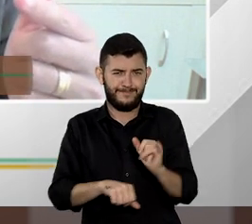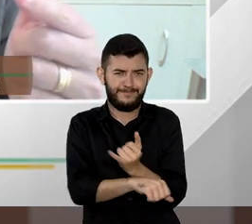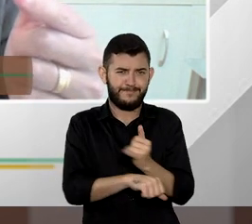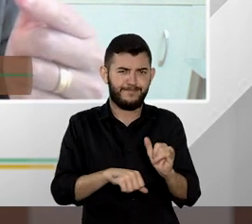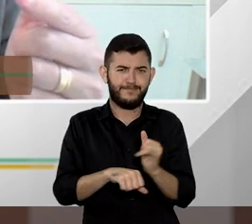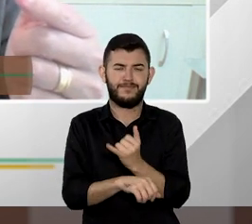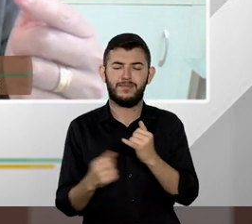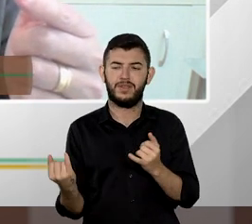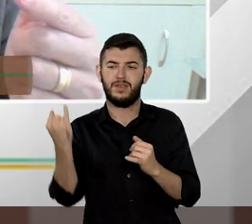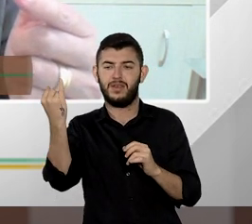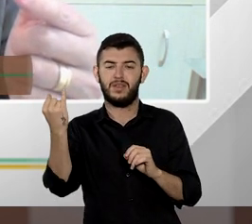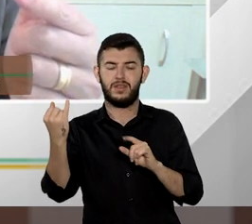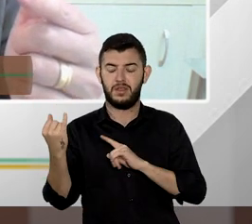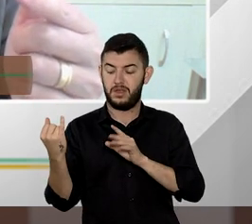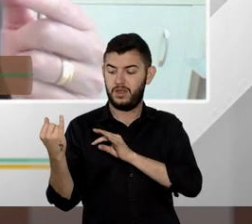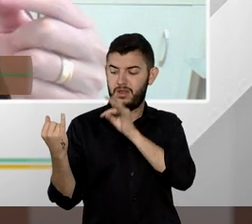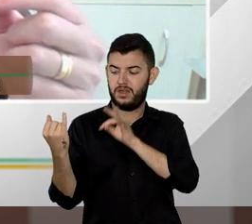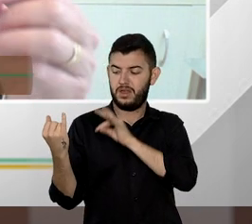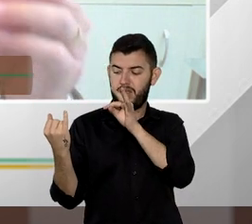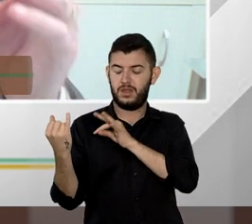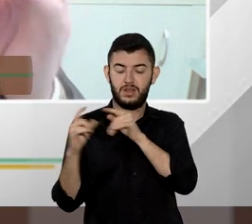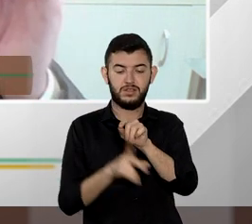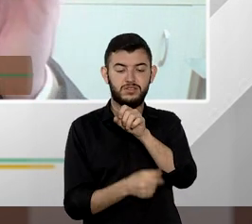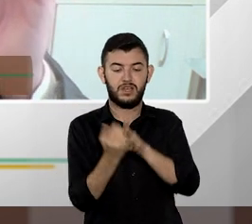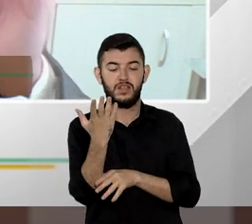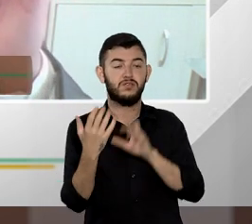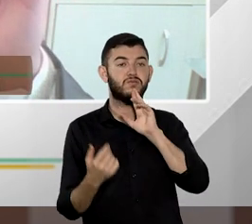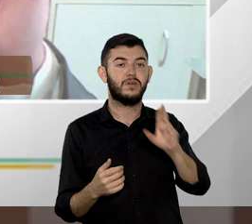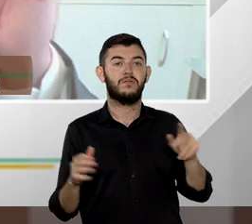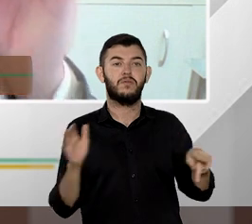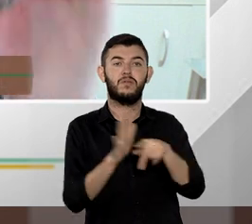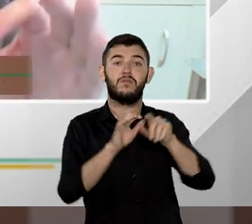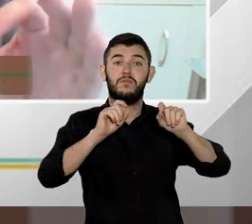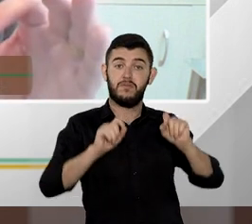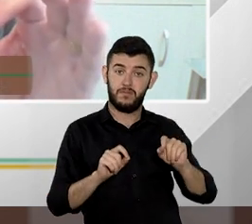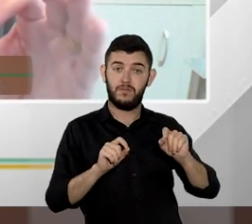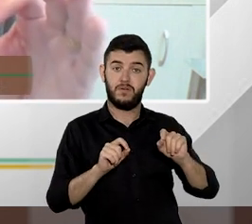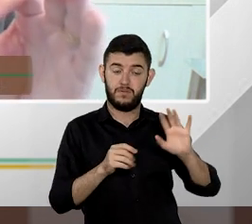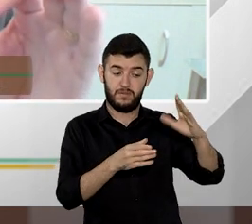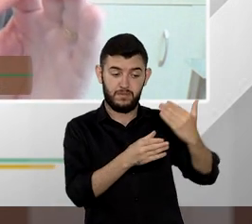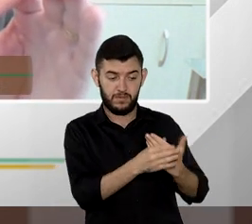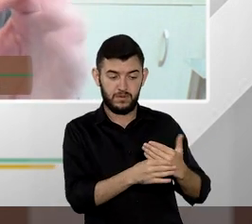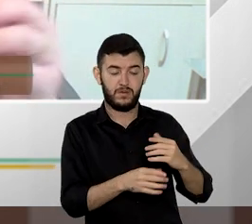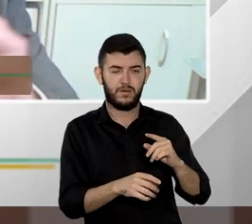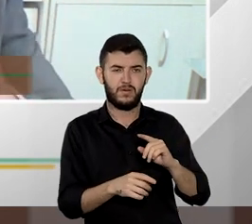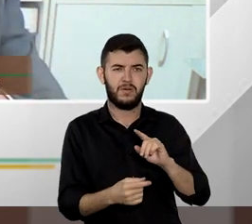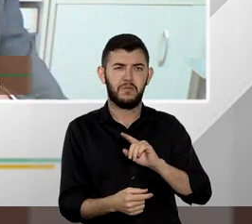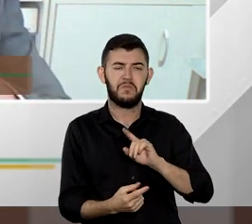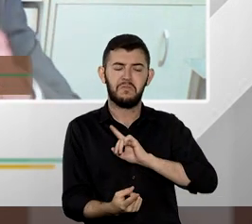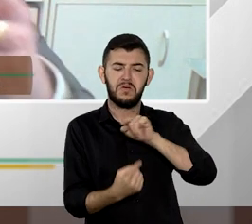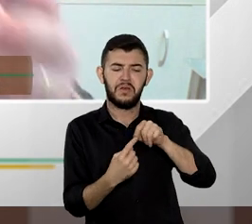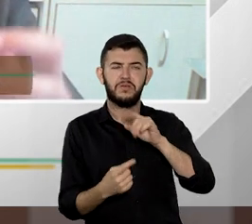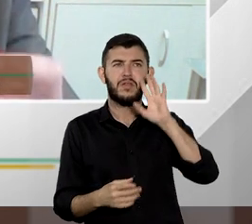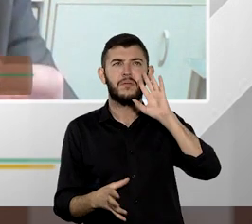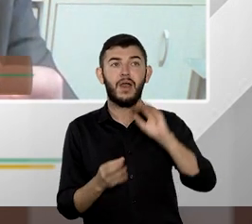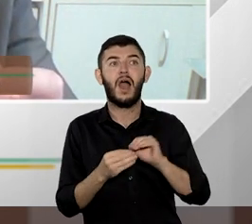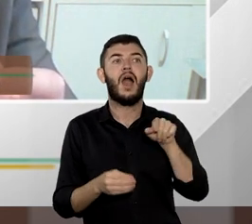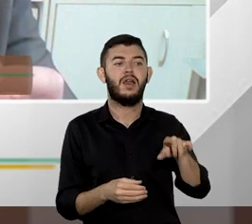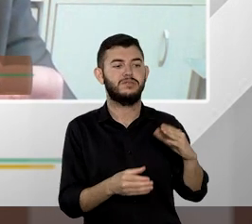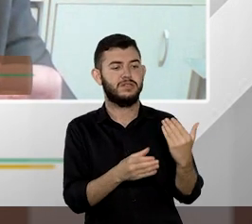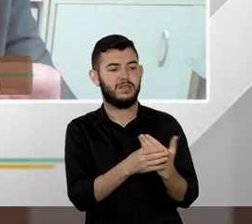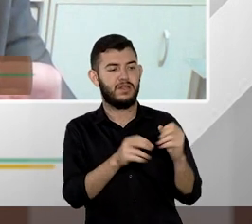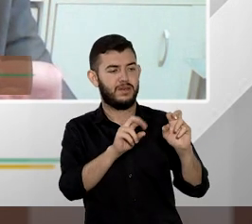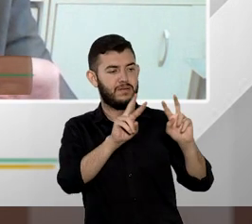formação de precedente para que sempre que ele entender que um tema é relevante ele dê uma resposta única